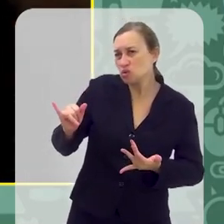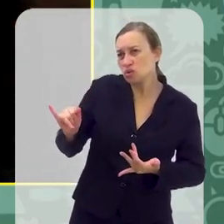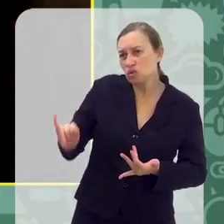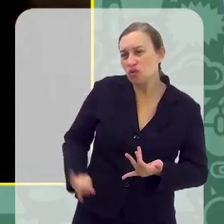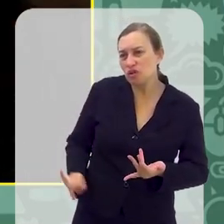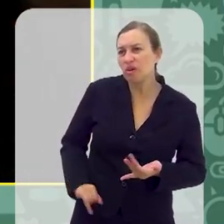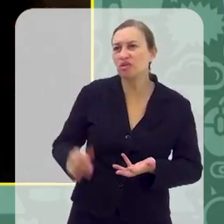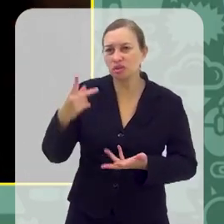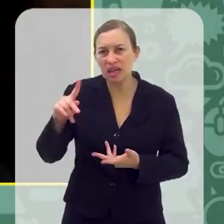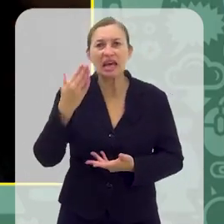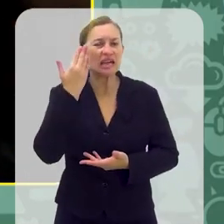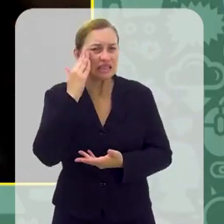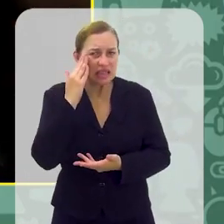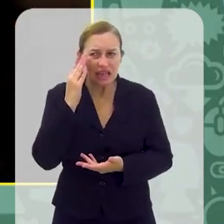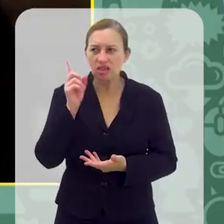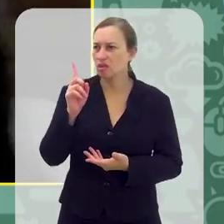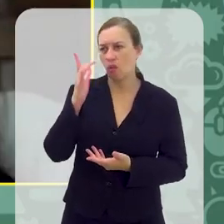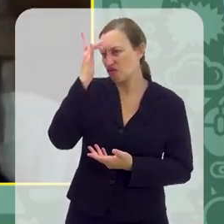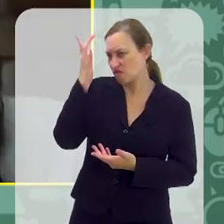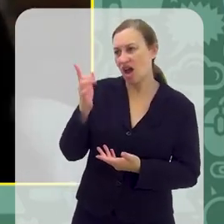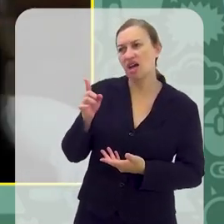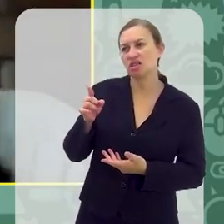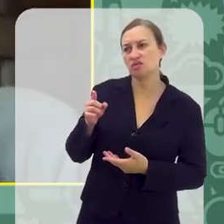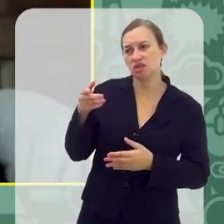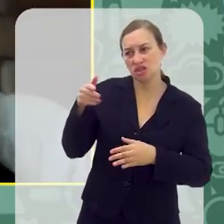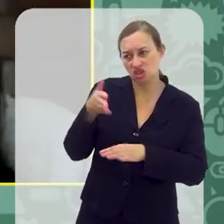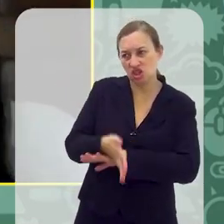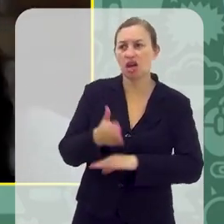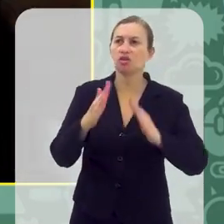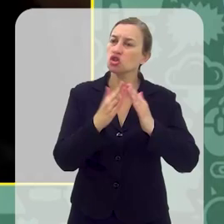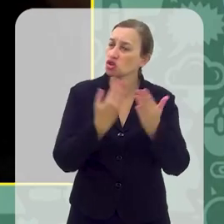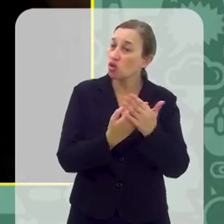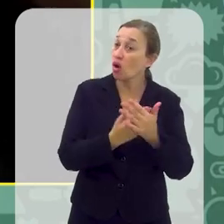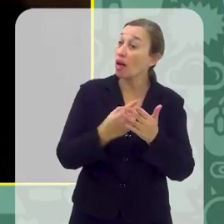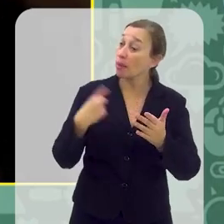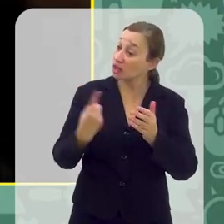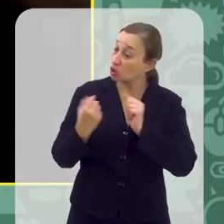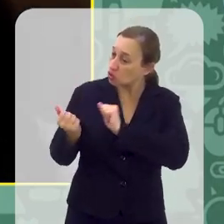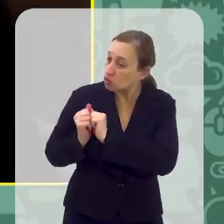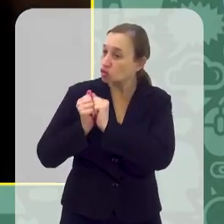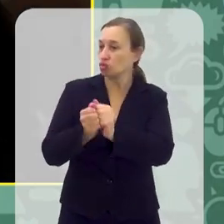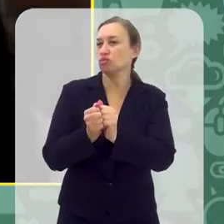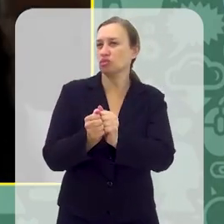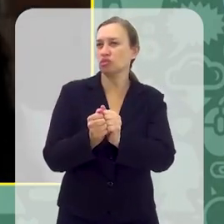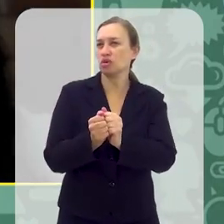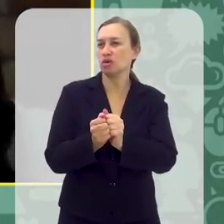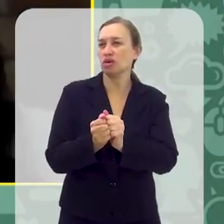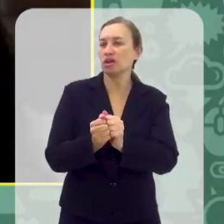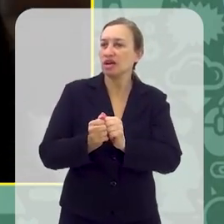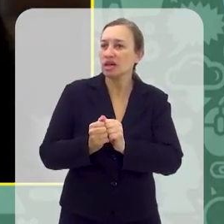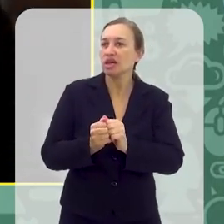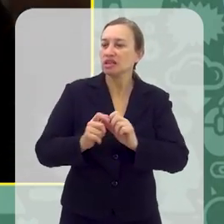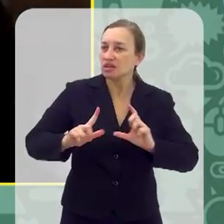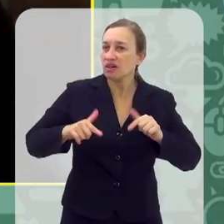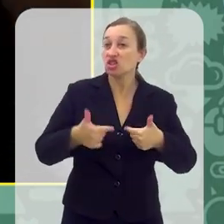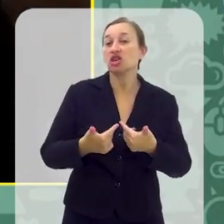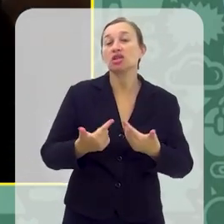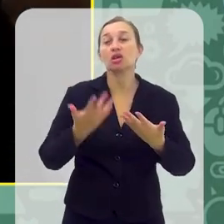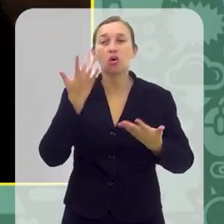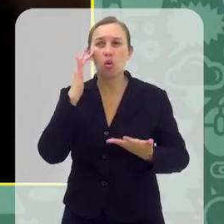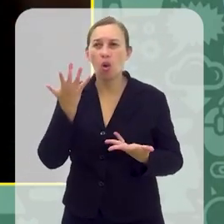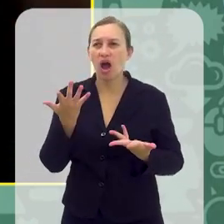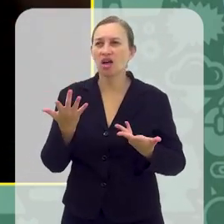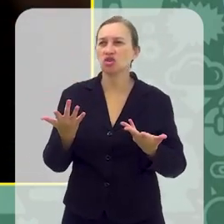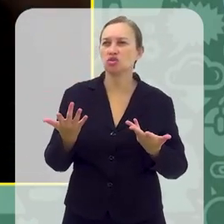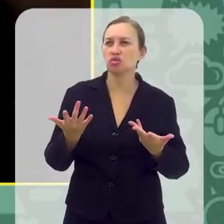deles, de falar, olha, a gente entende que não é fácil mesmo você chegar numa escola nova, mas a gente está aqui. E é assim que as coisas vão funcionando, tá? Então,